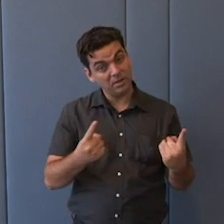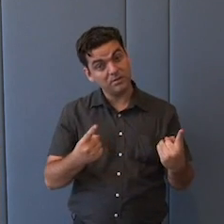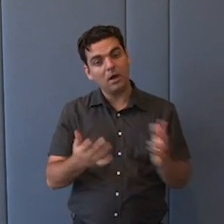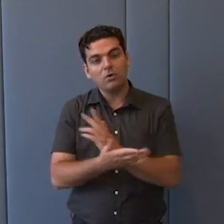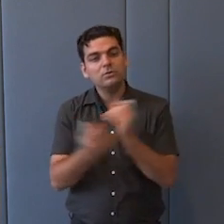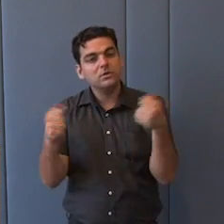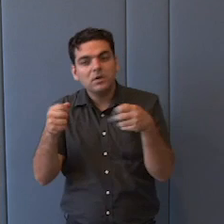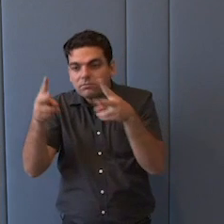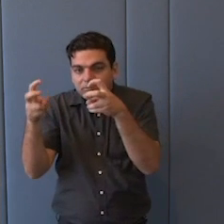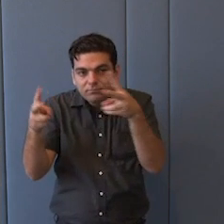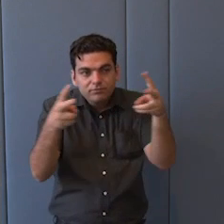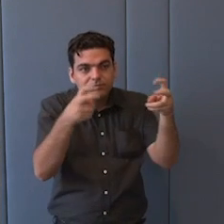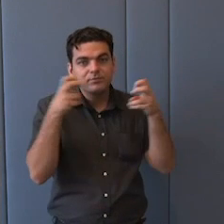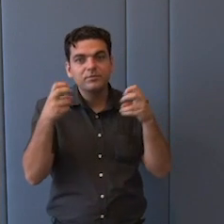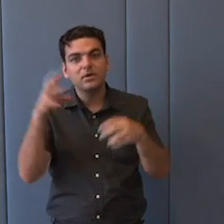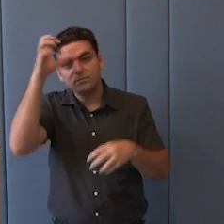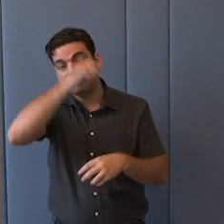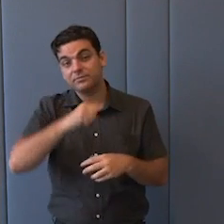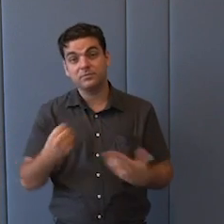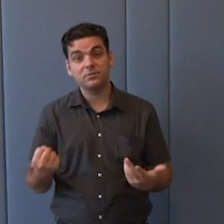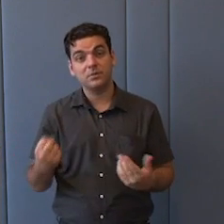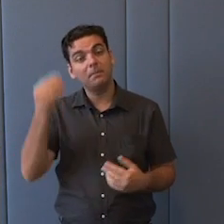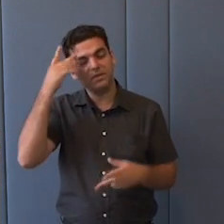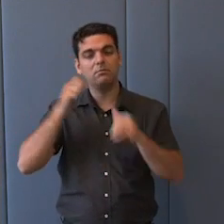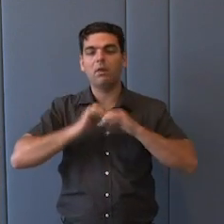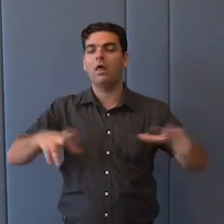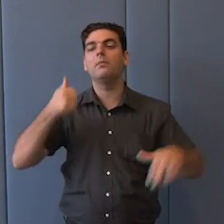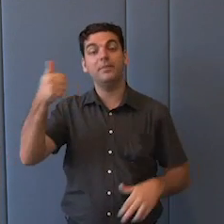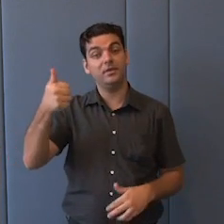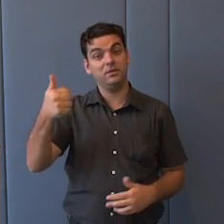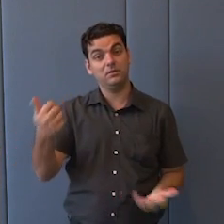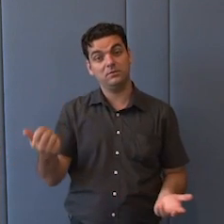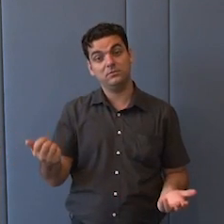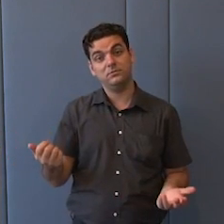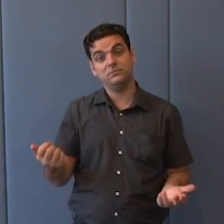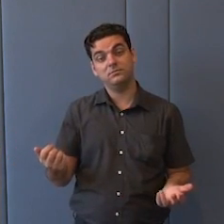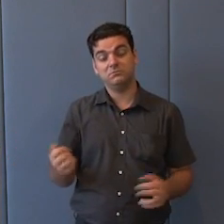questão da identidade nacional, entre tantas outras, questão dos sentimentos conservadores.